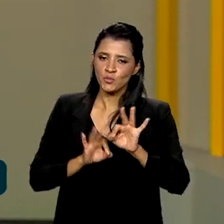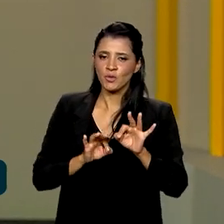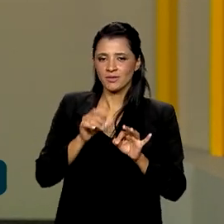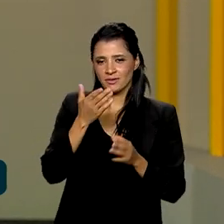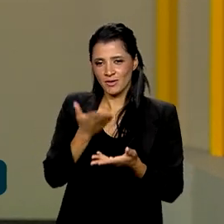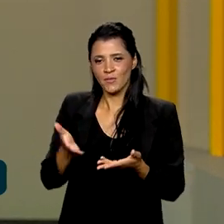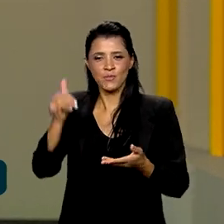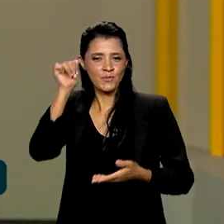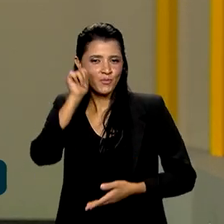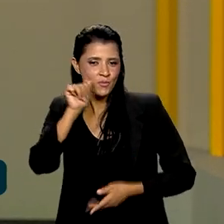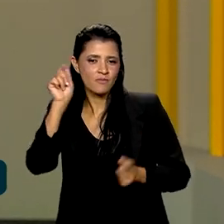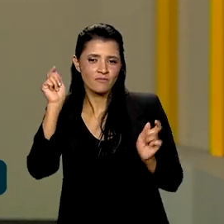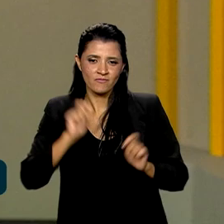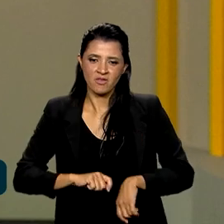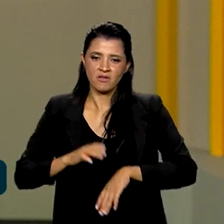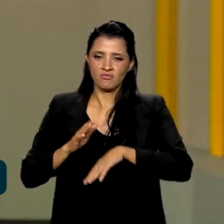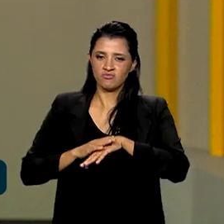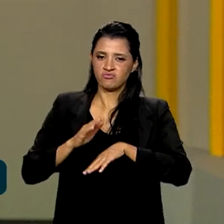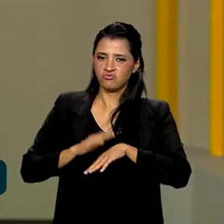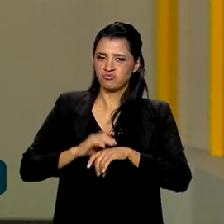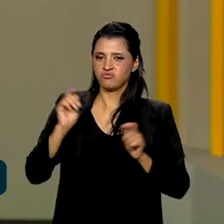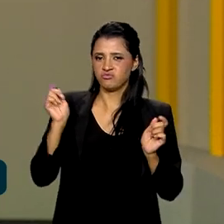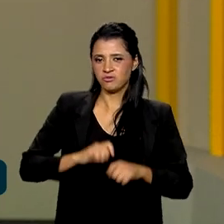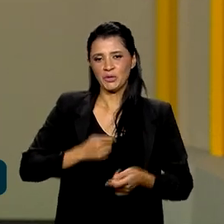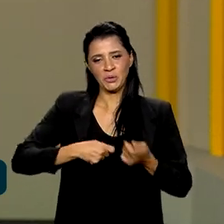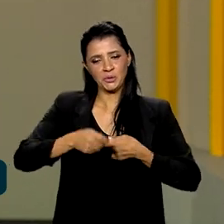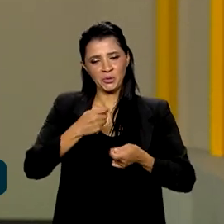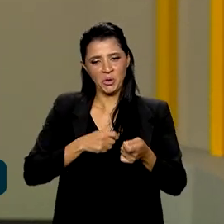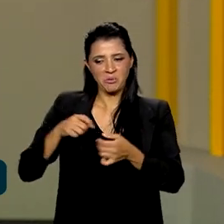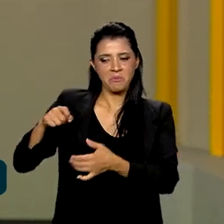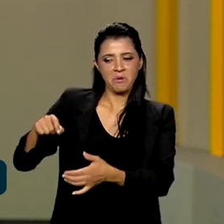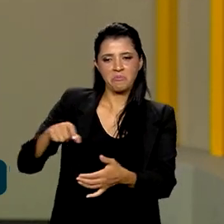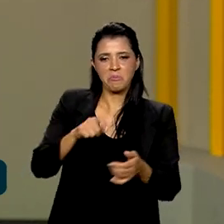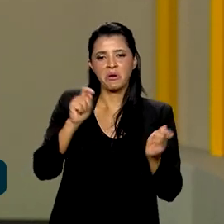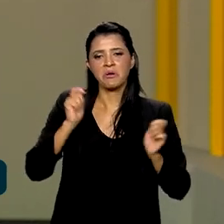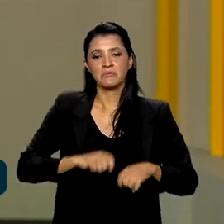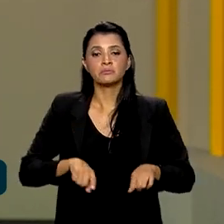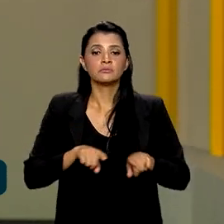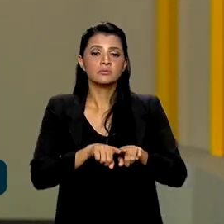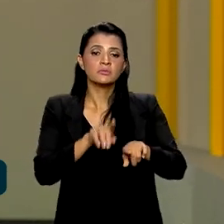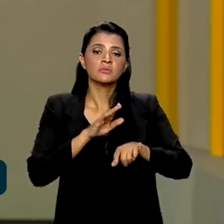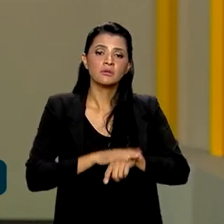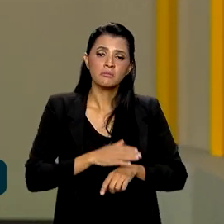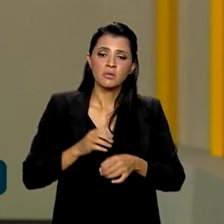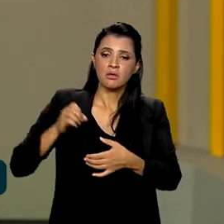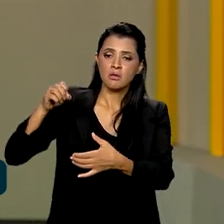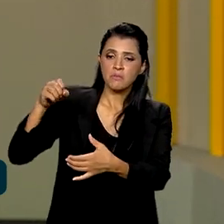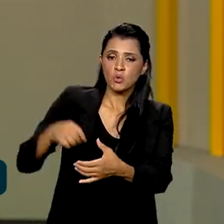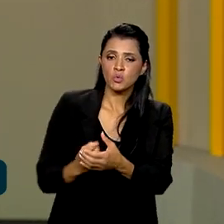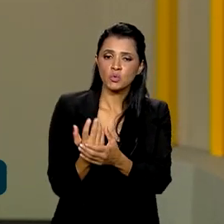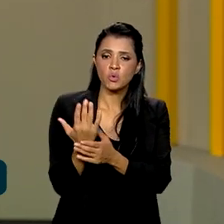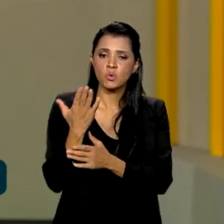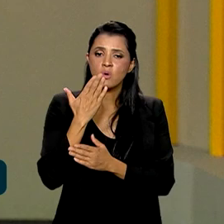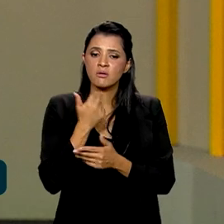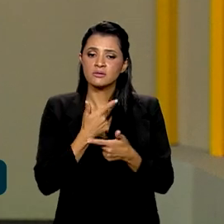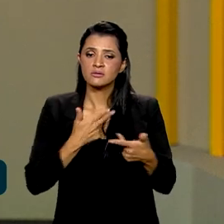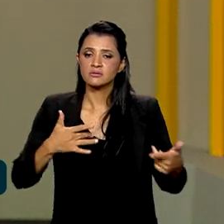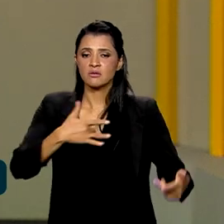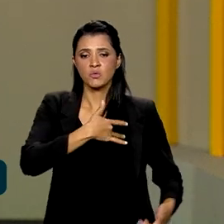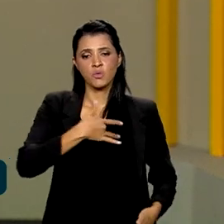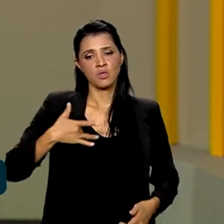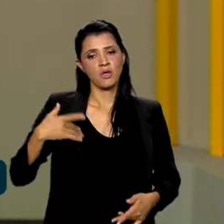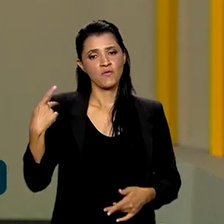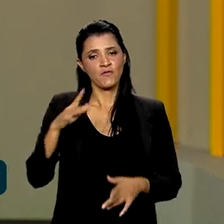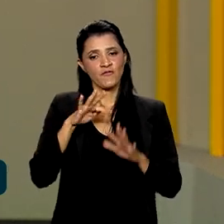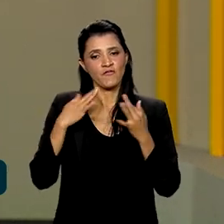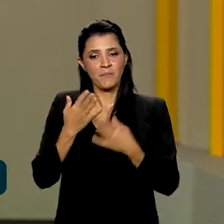para que elas, justamente, tenham sua autonomia econômica e produtiva, ao mesmo tempo que produzem um alimento saudável, que nutre essas famílias